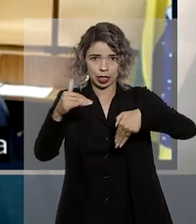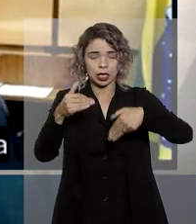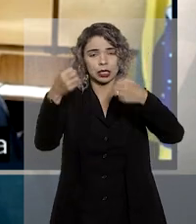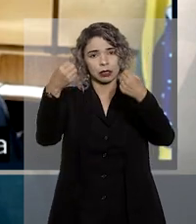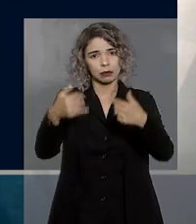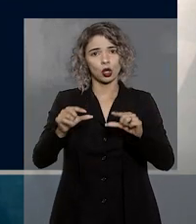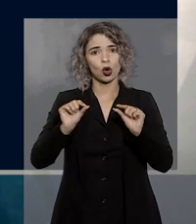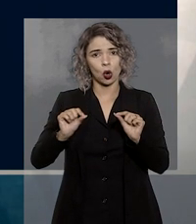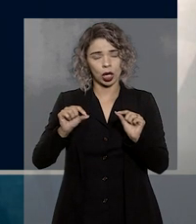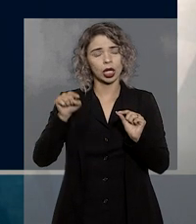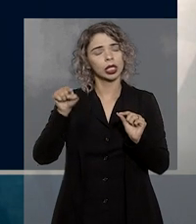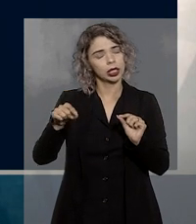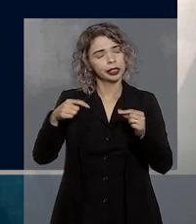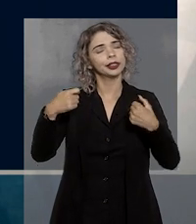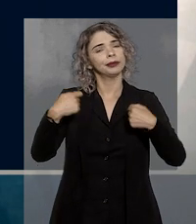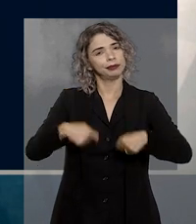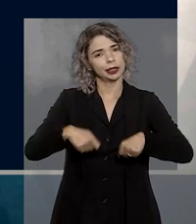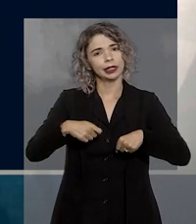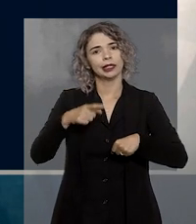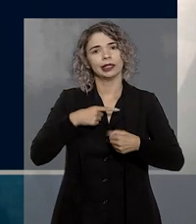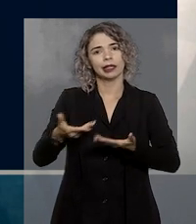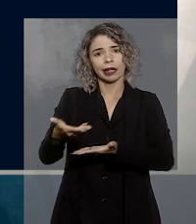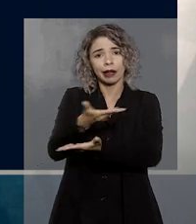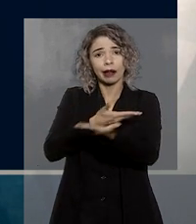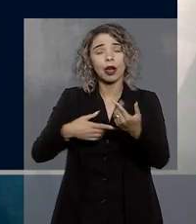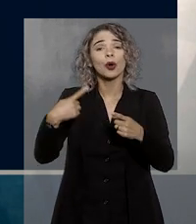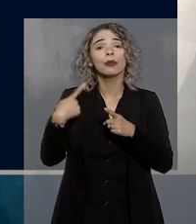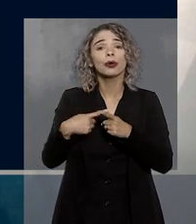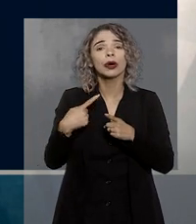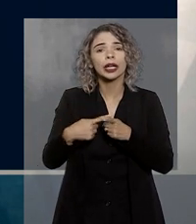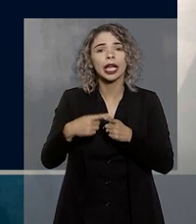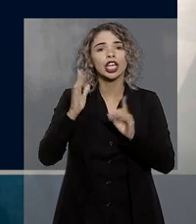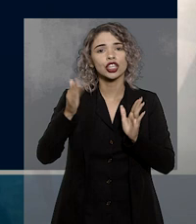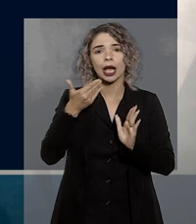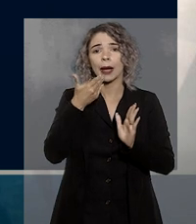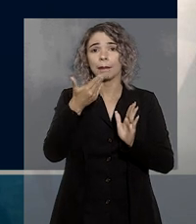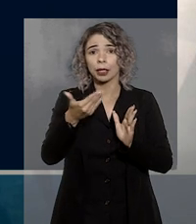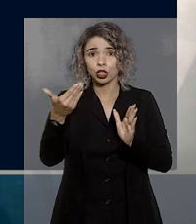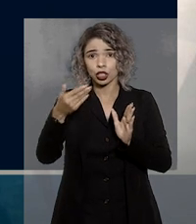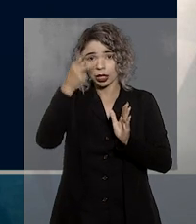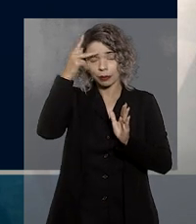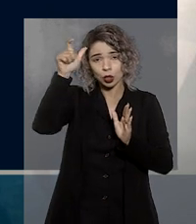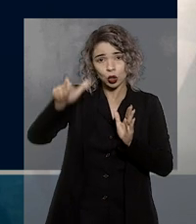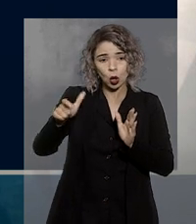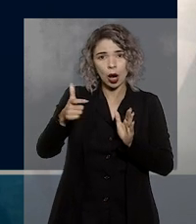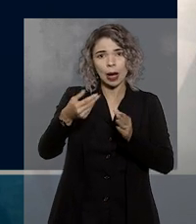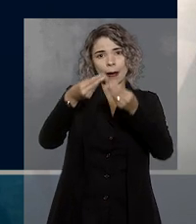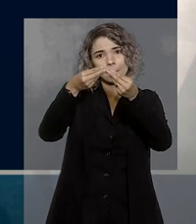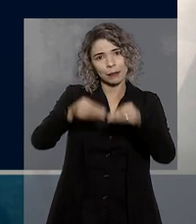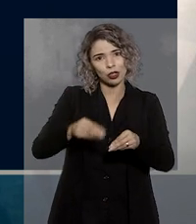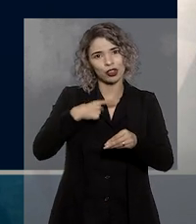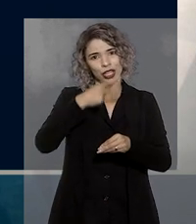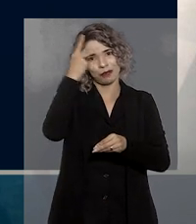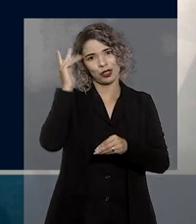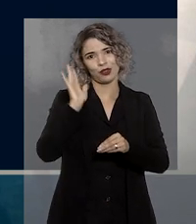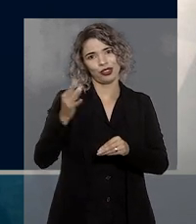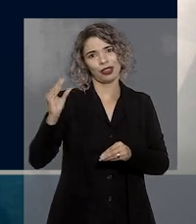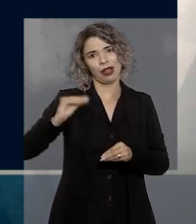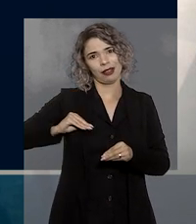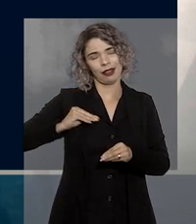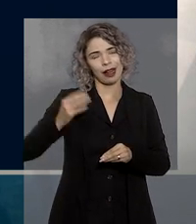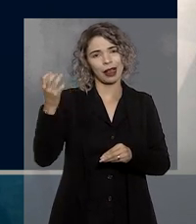caso dos autos é hipótese de lites consórcio passivo, também porque a procedência do pedido da autora prejudica as demais